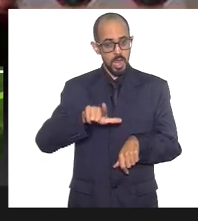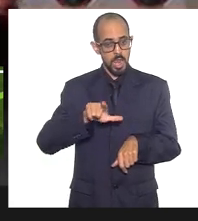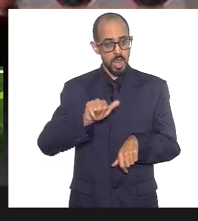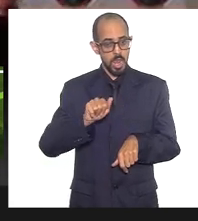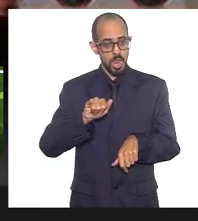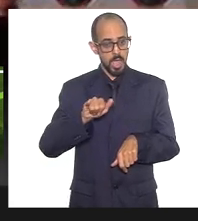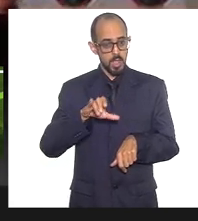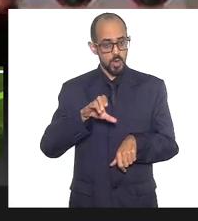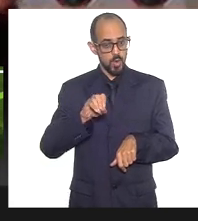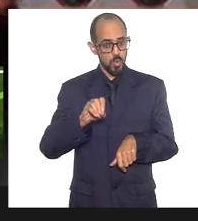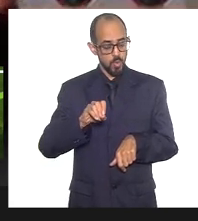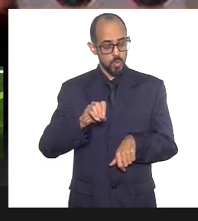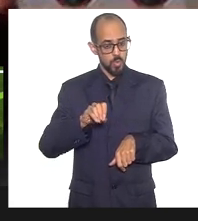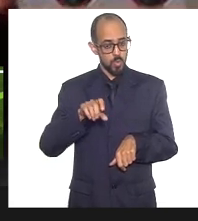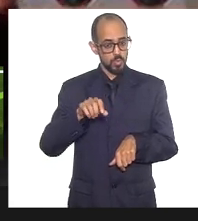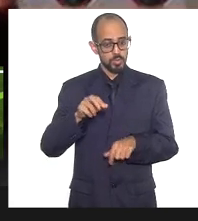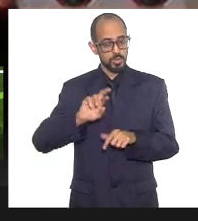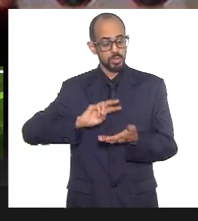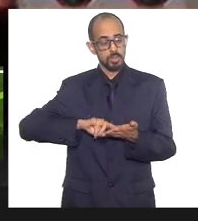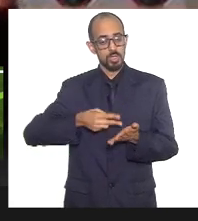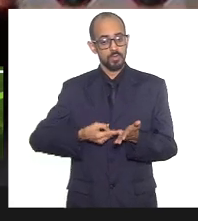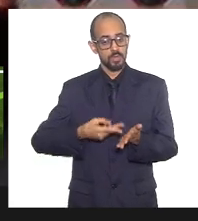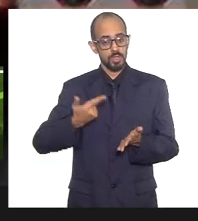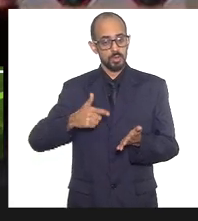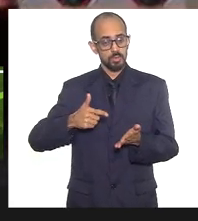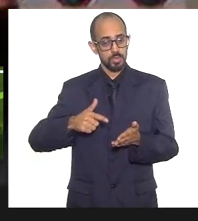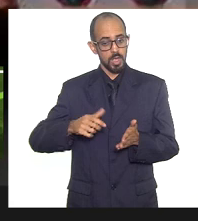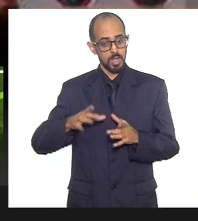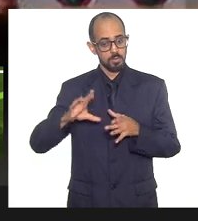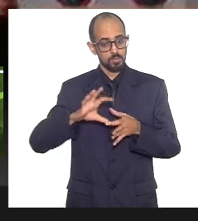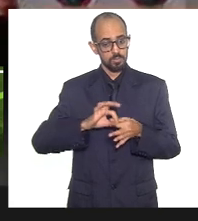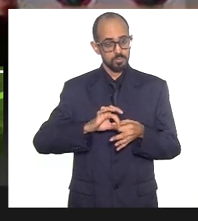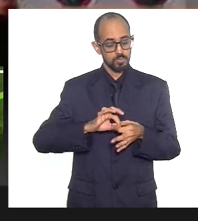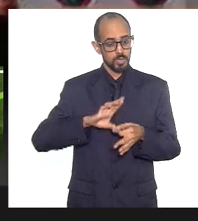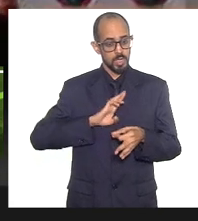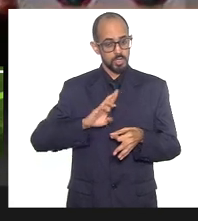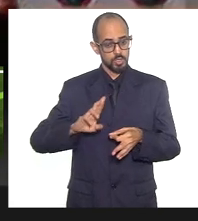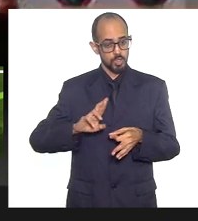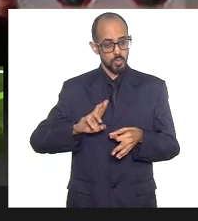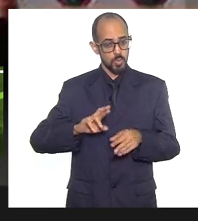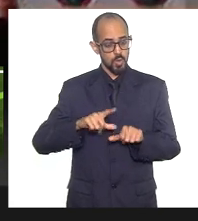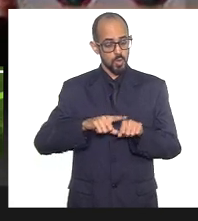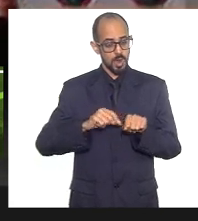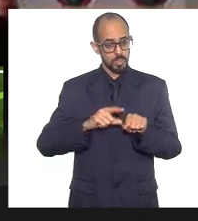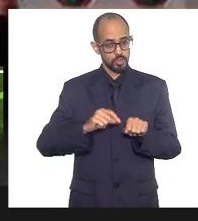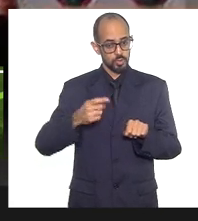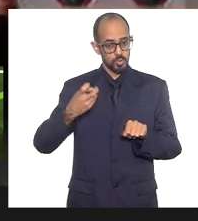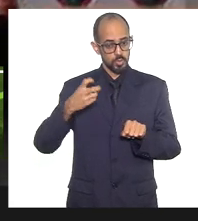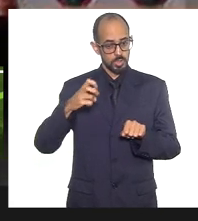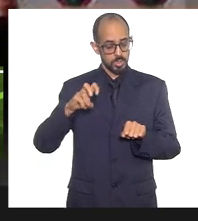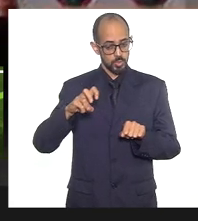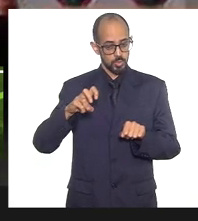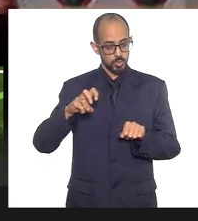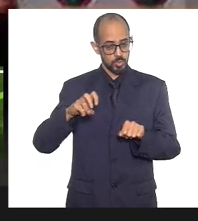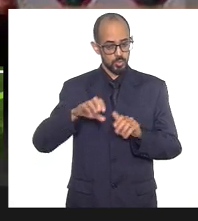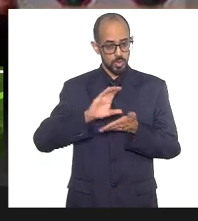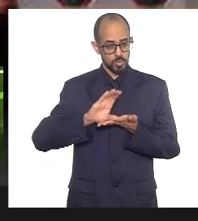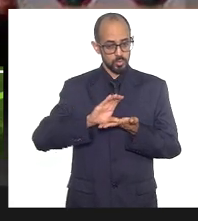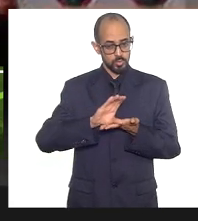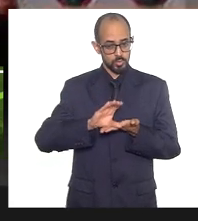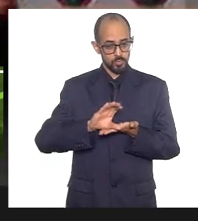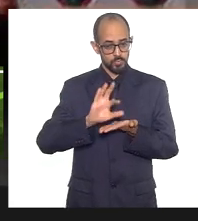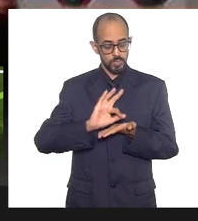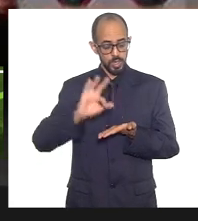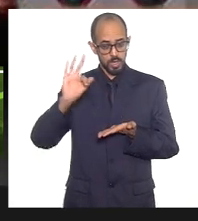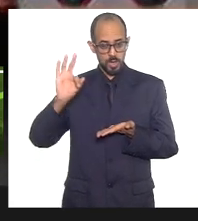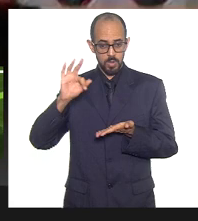disputa hoje na sociedade, artigo 5º da nossa Constituição e é importante lembrar isso aqui, nós